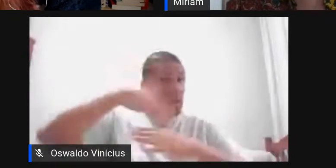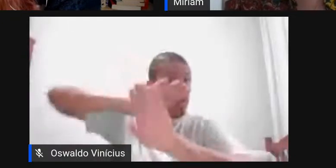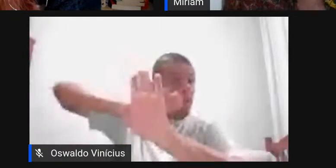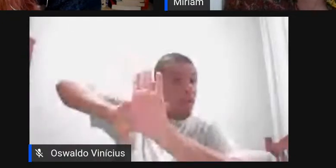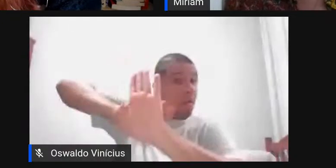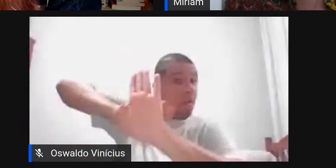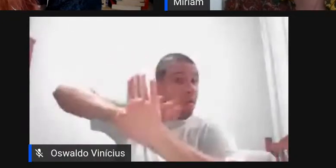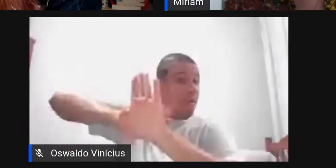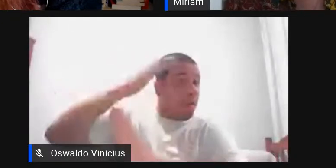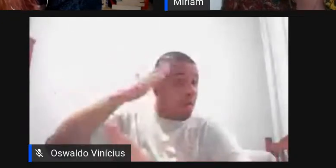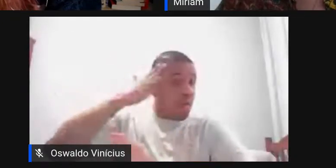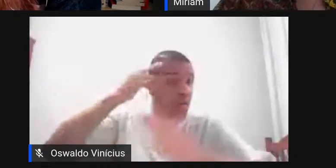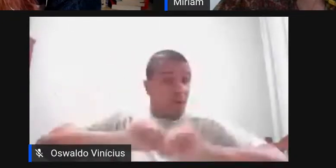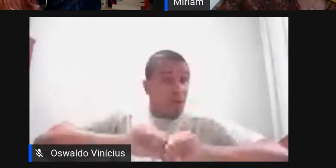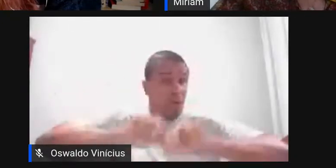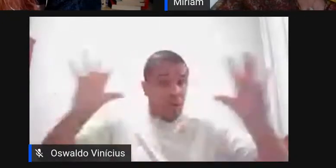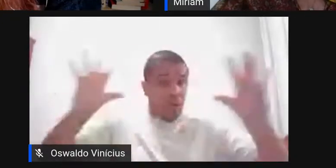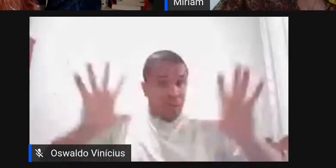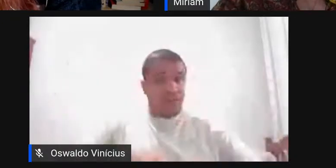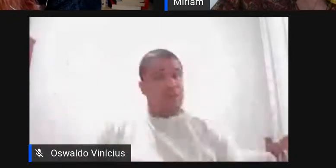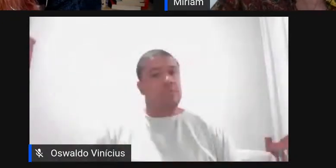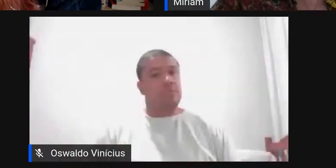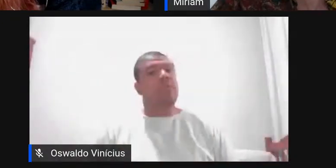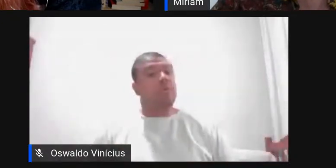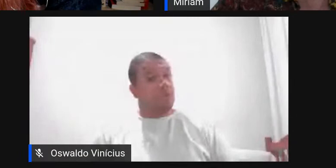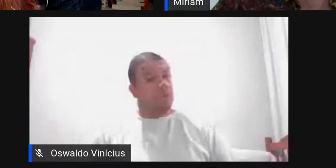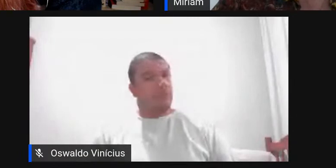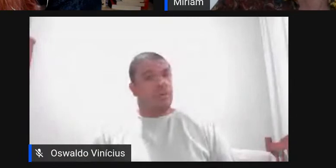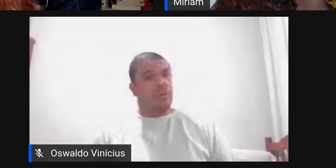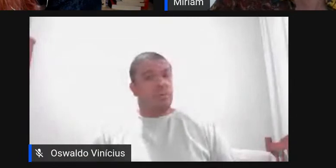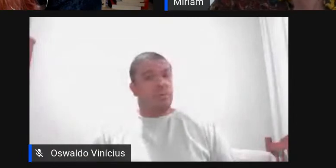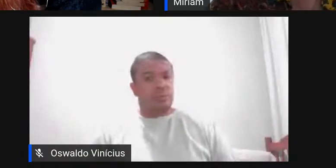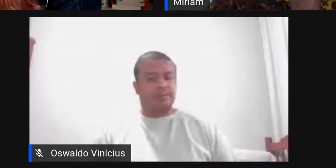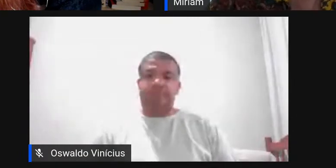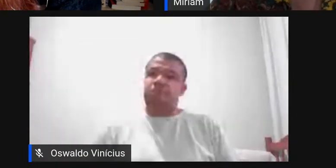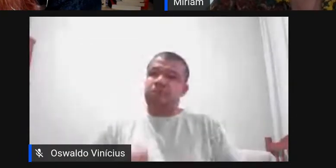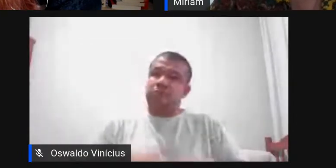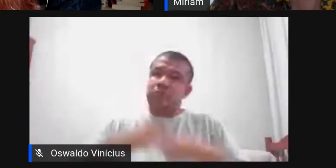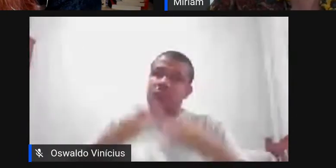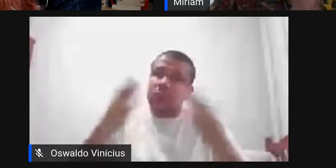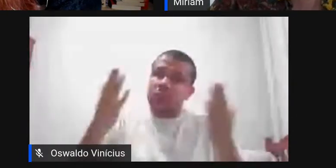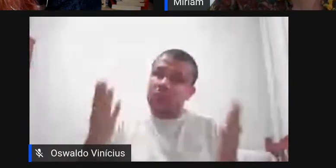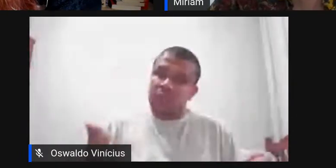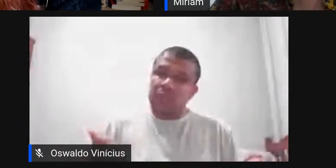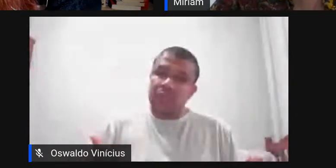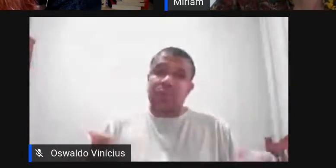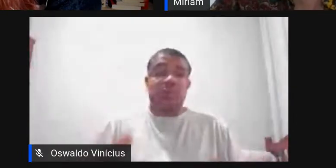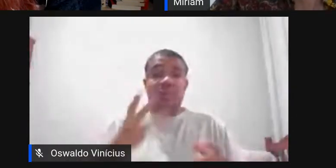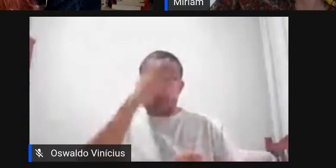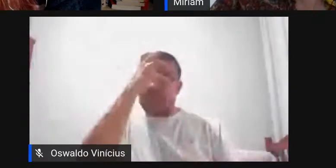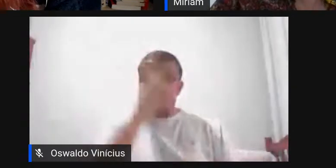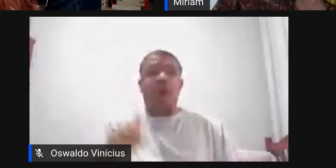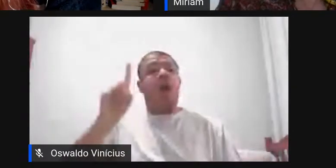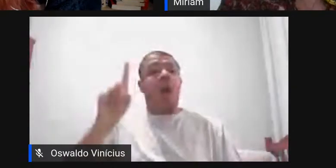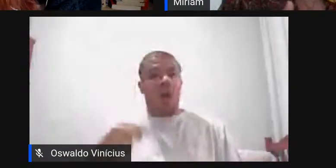então assim entra aí também né sabe então assim e isso isso é sério é importante